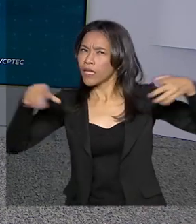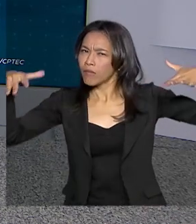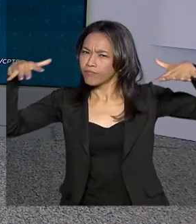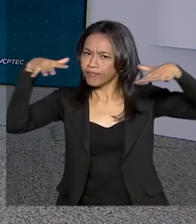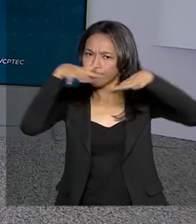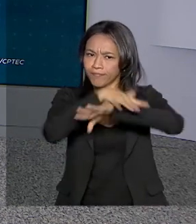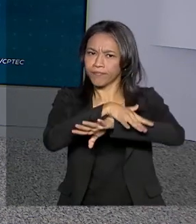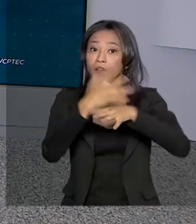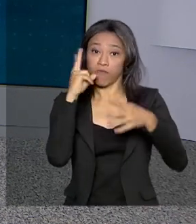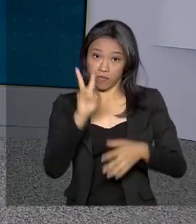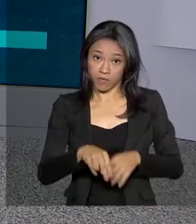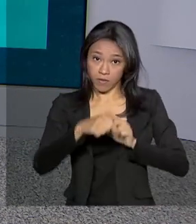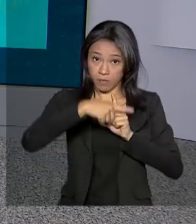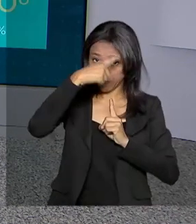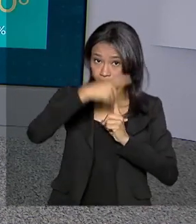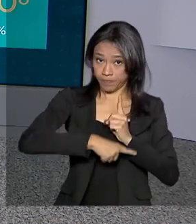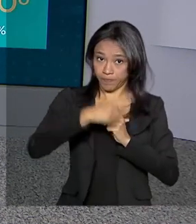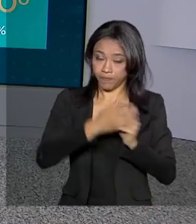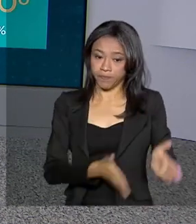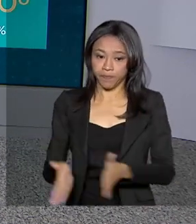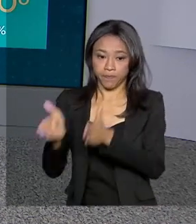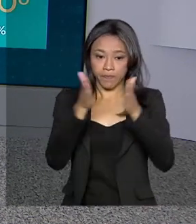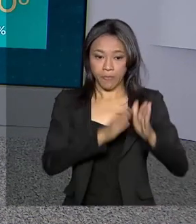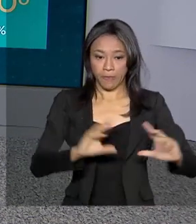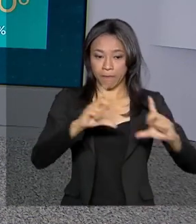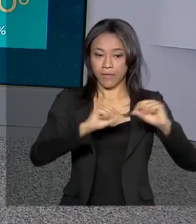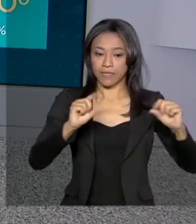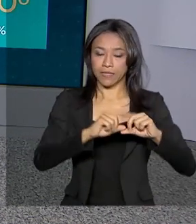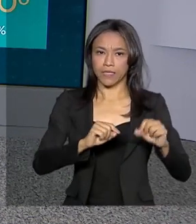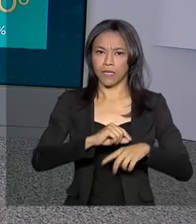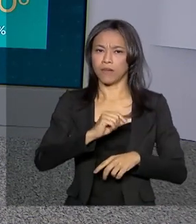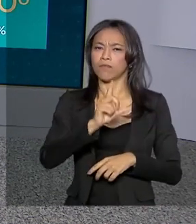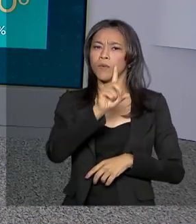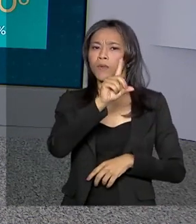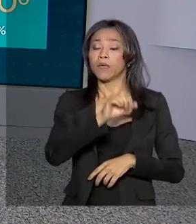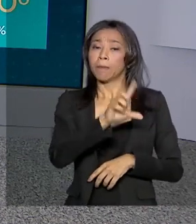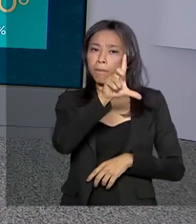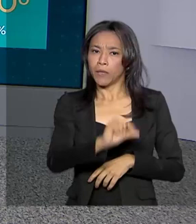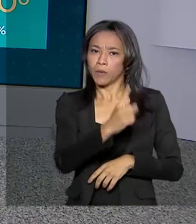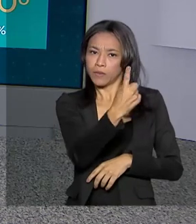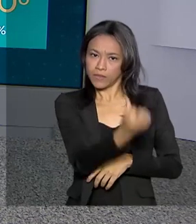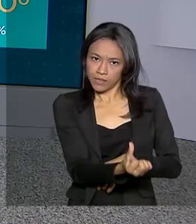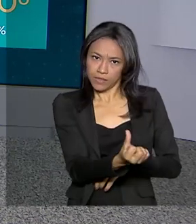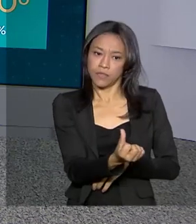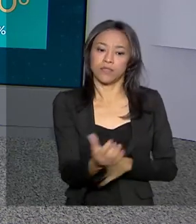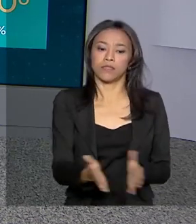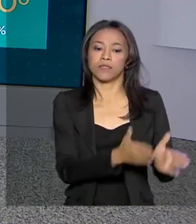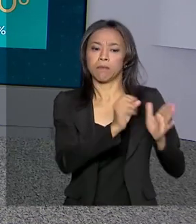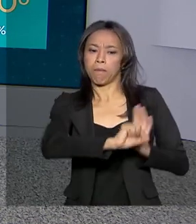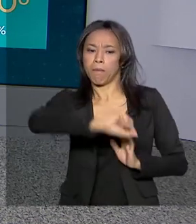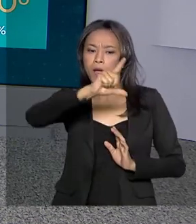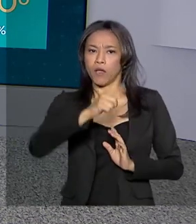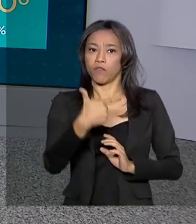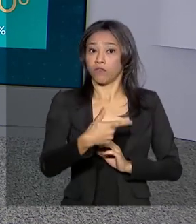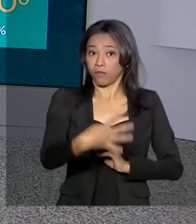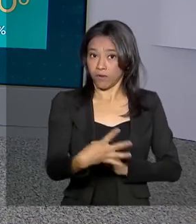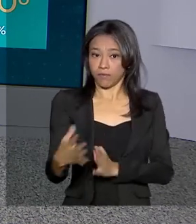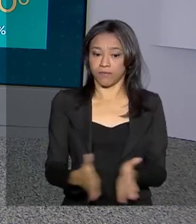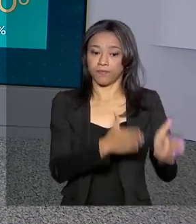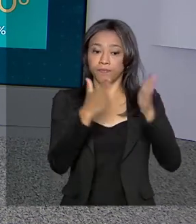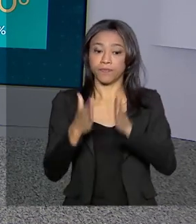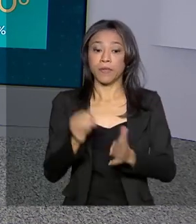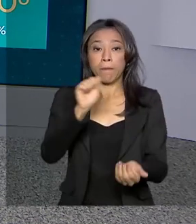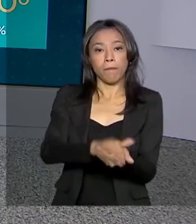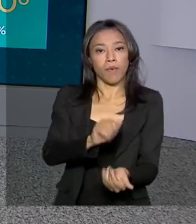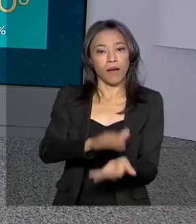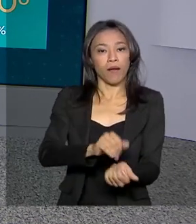agora às temperaturas. Em Brasília, os termômetros marcam mínima de 16 graus, máxima de 24. Em